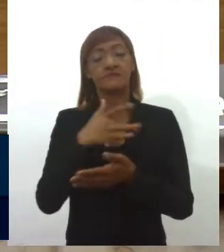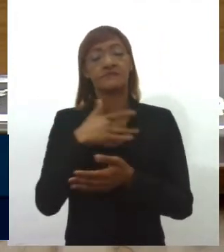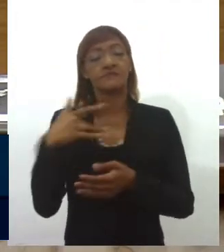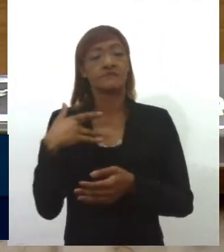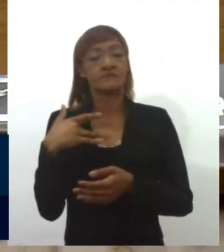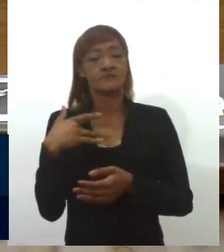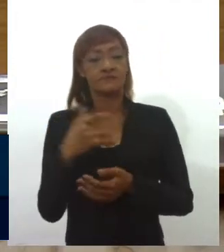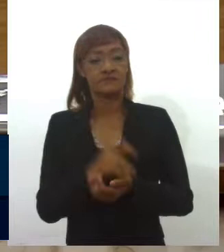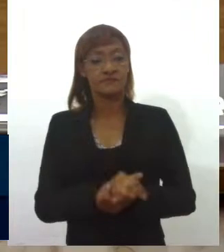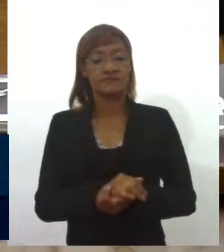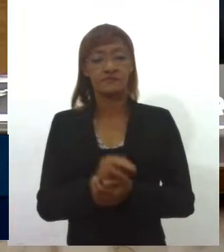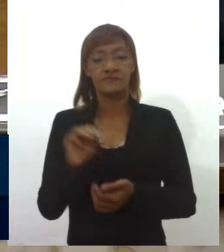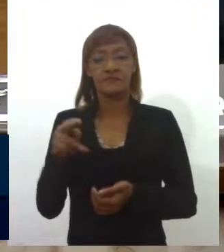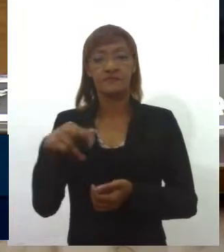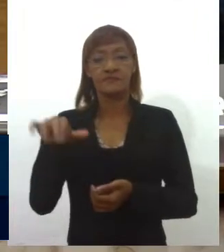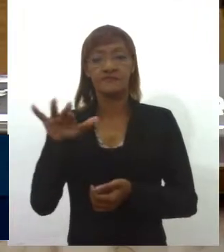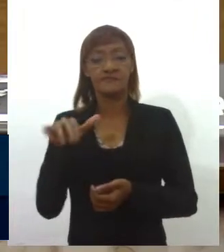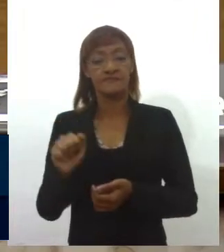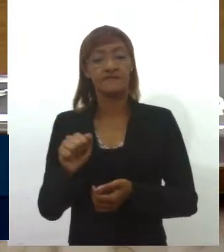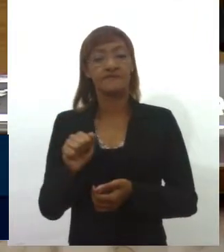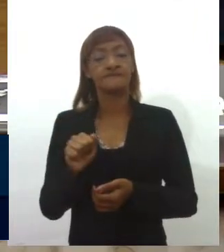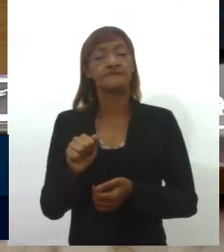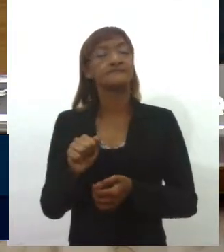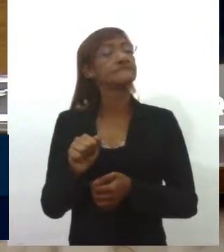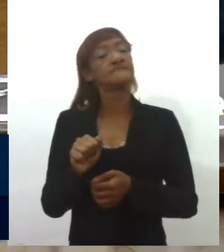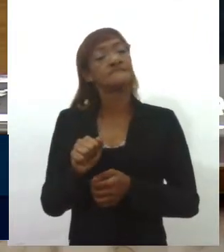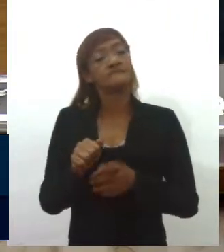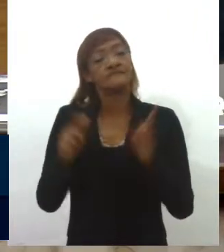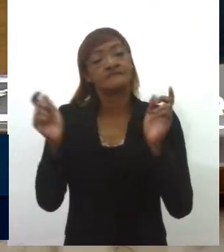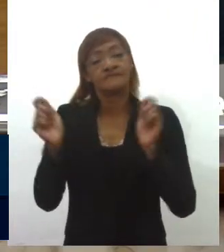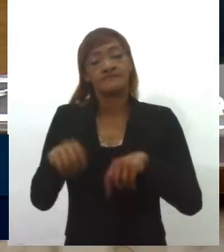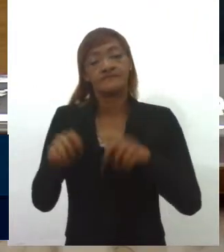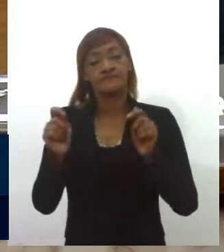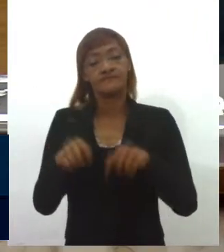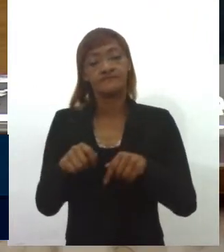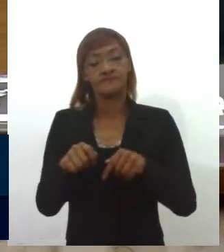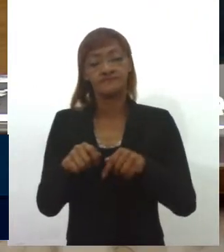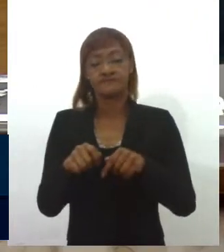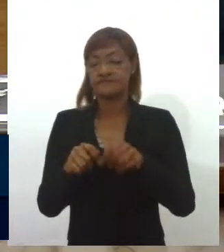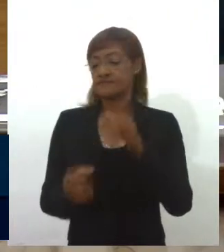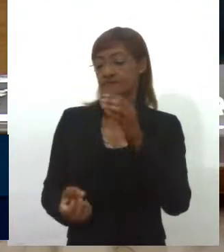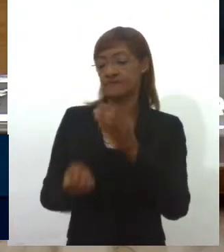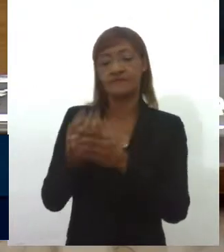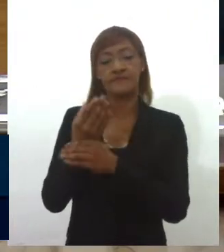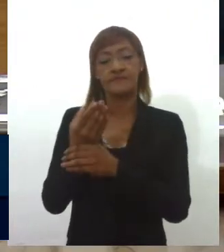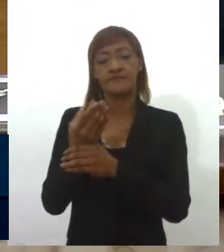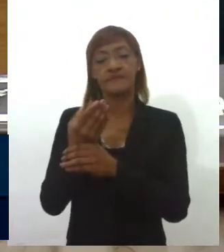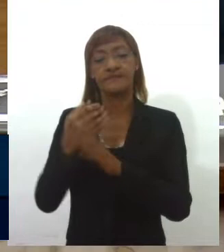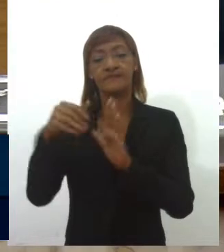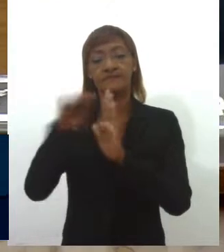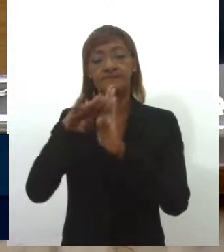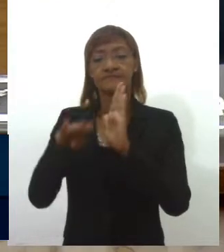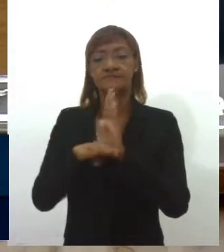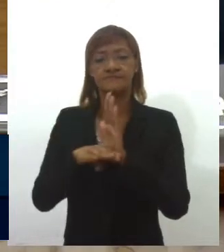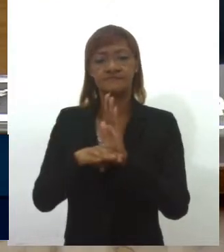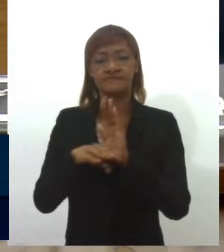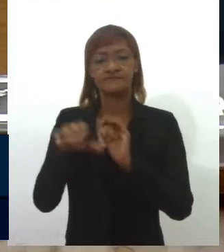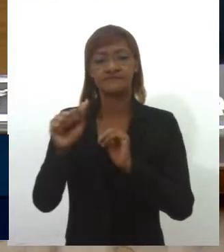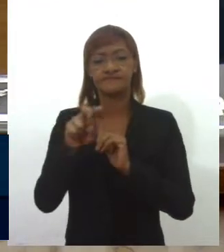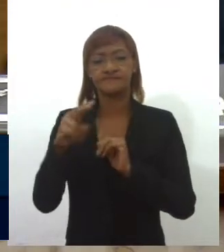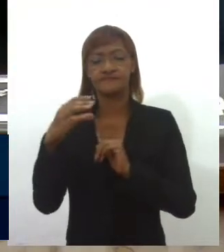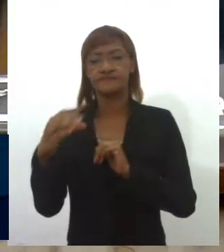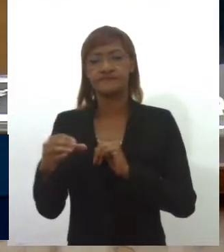Mércia Simone Feitosa de Sousa, a criação do programa AVC da